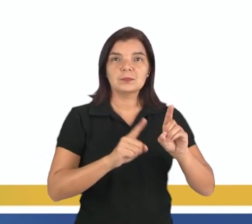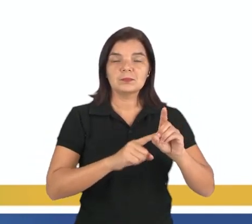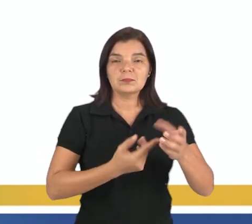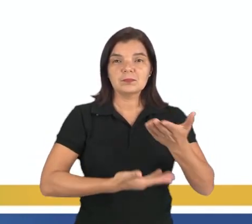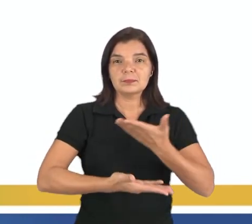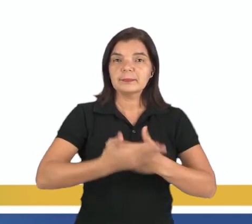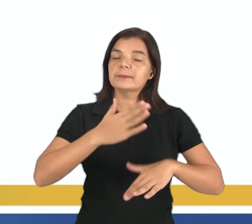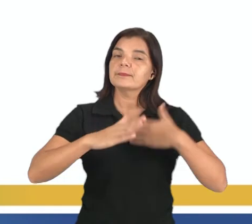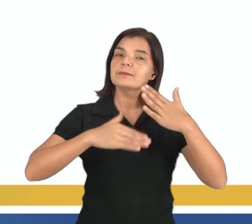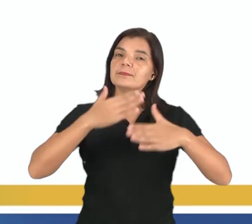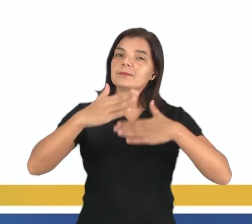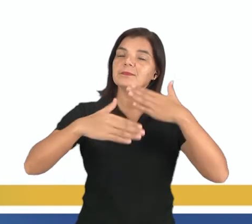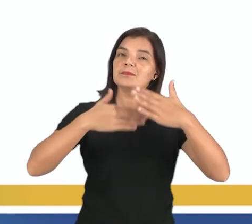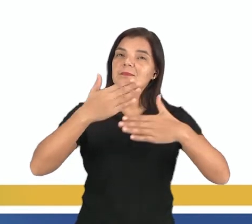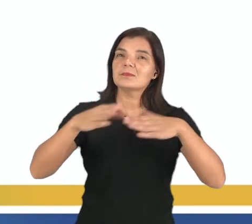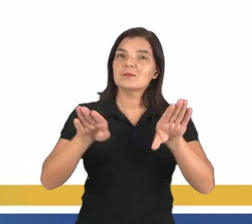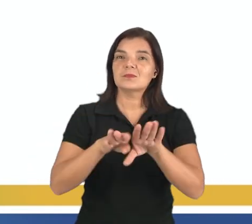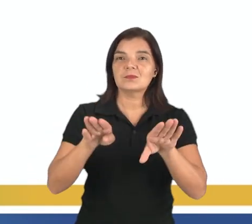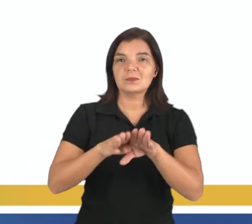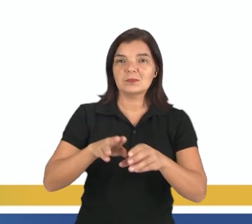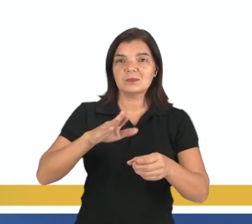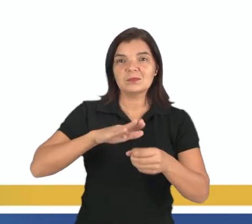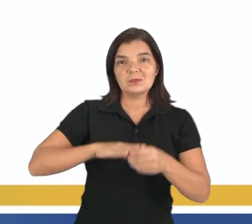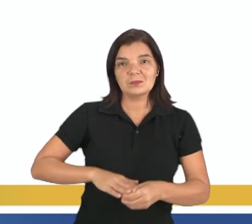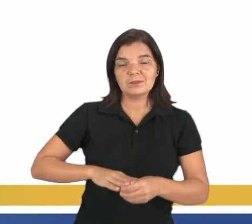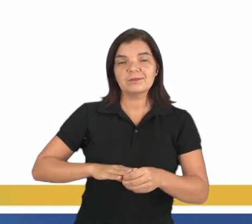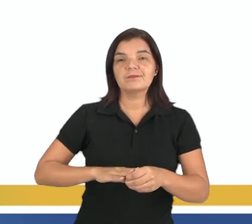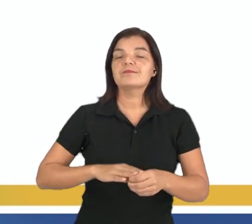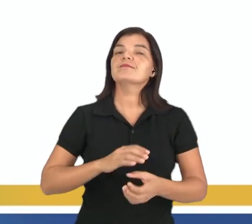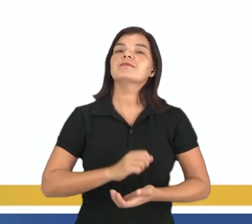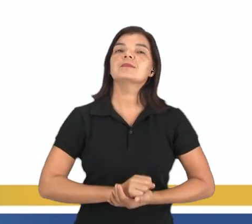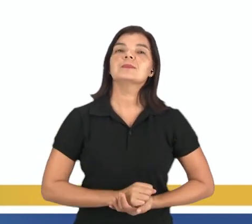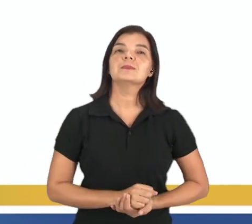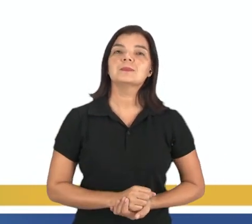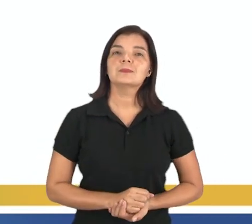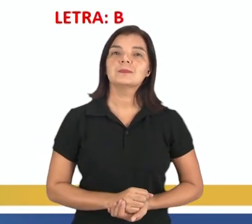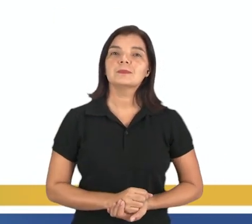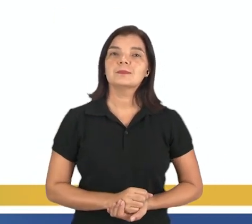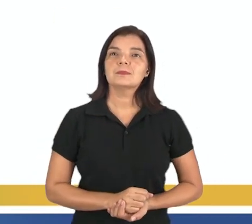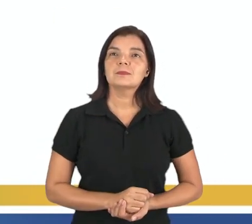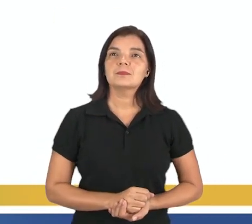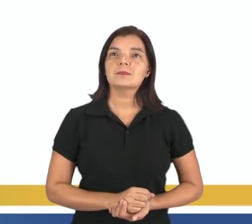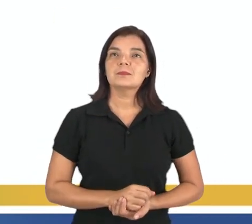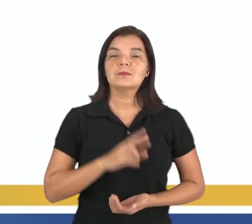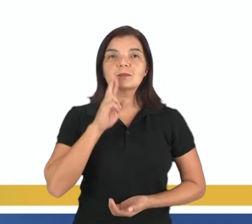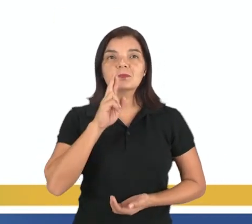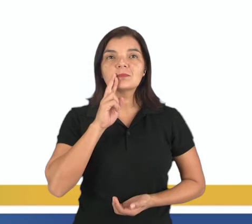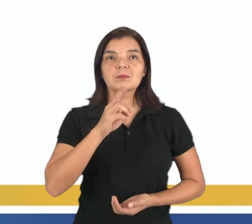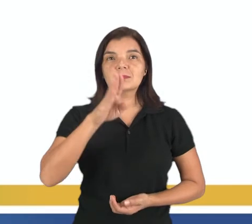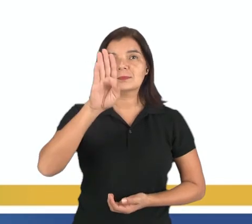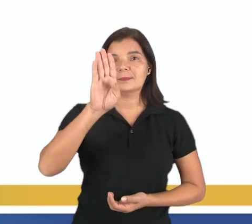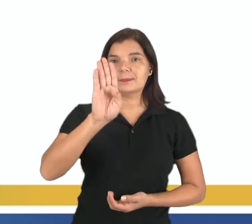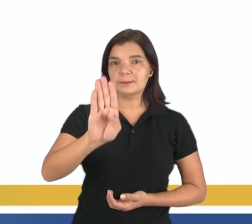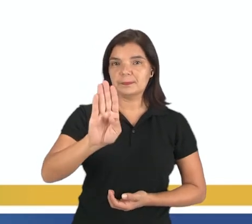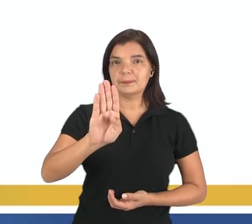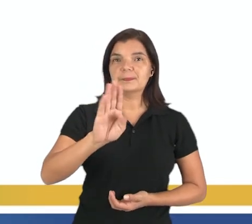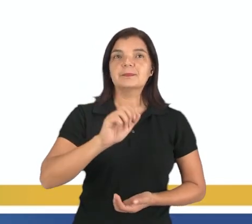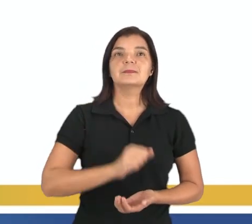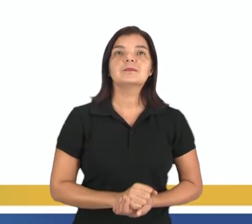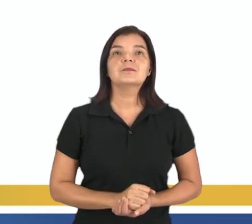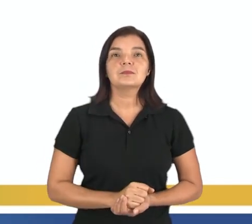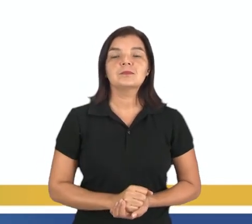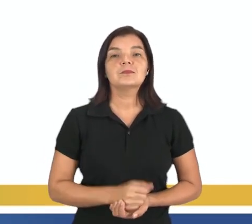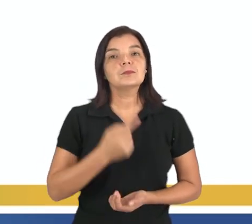letra D, está relacionada aos processos de descolonização, a resposta correta é a letra B.